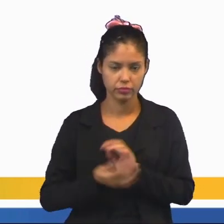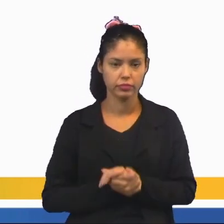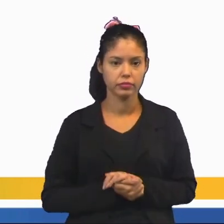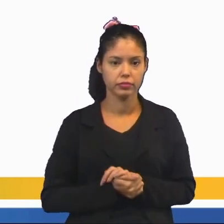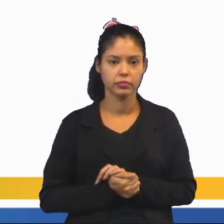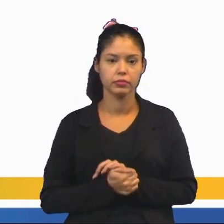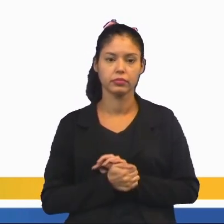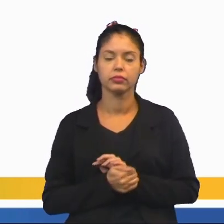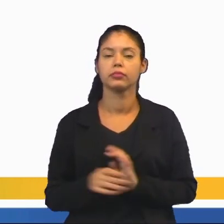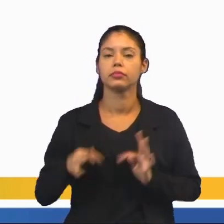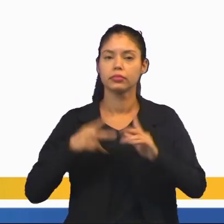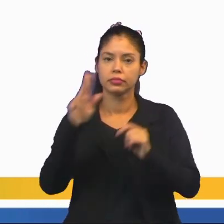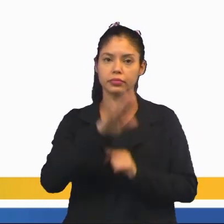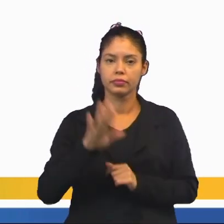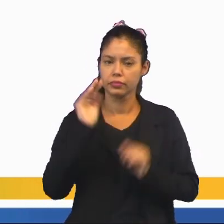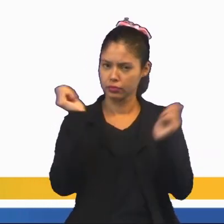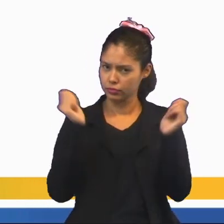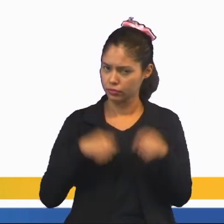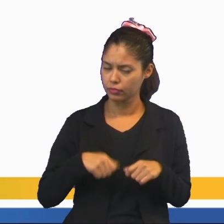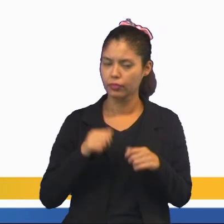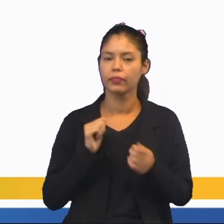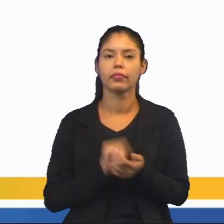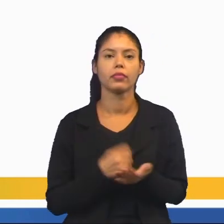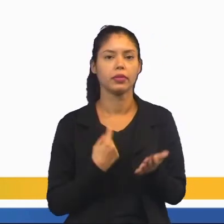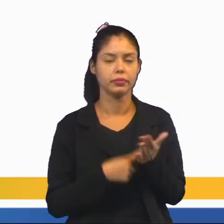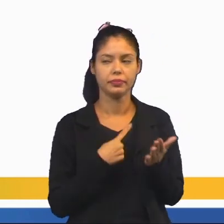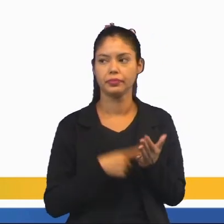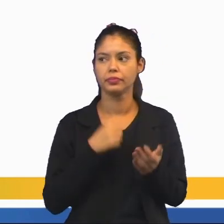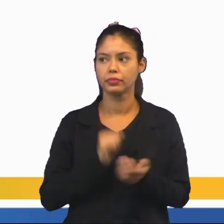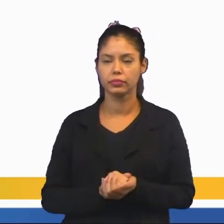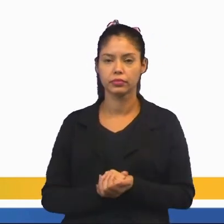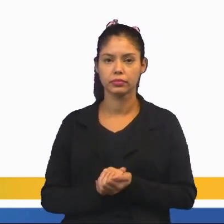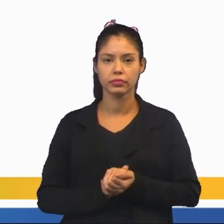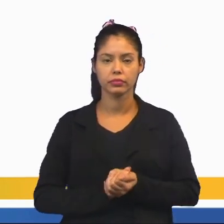Todas essas são possibilidades de combinação.